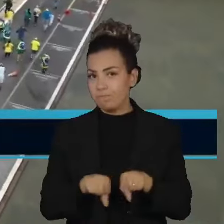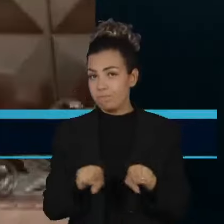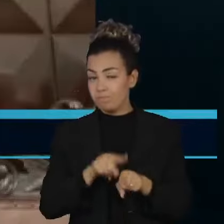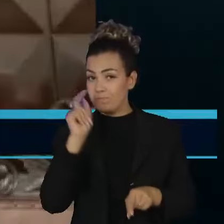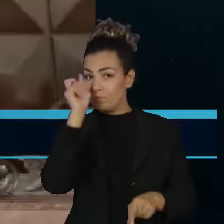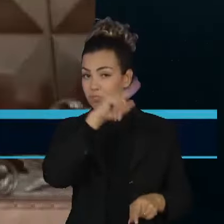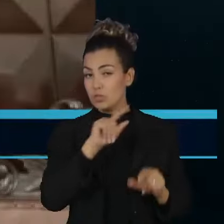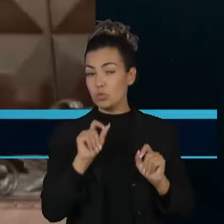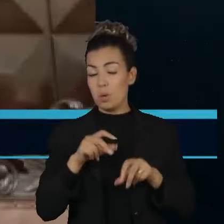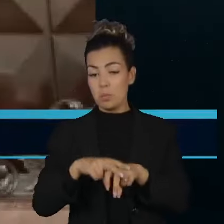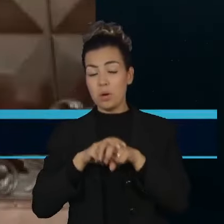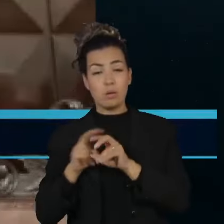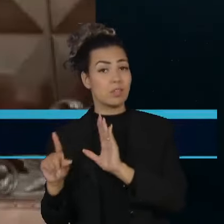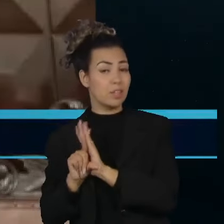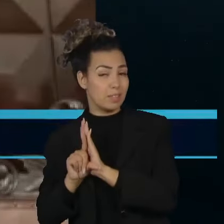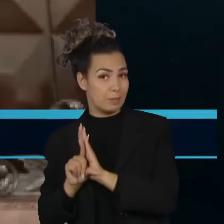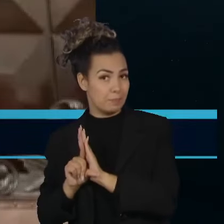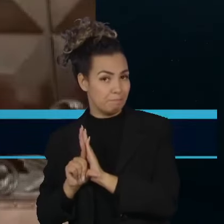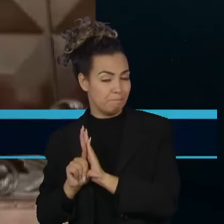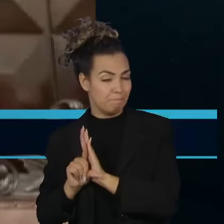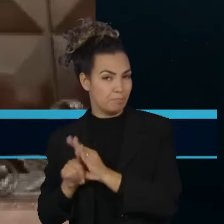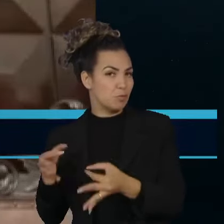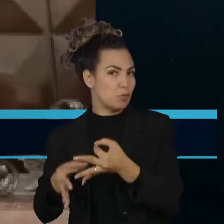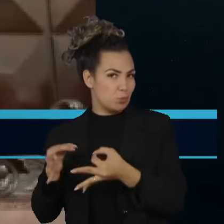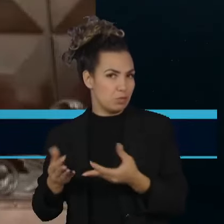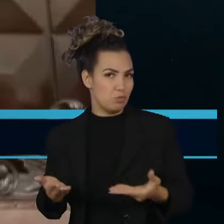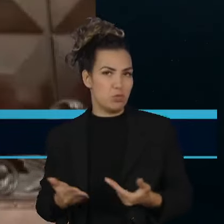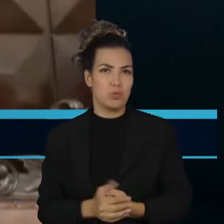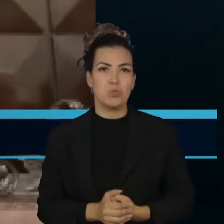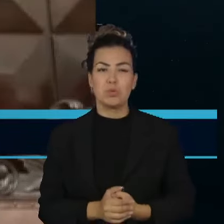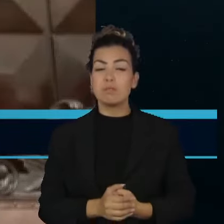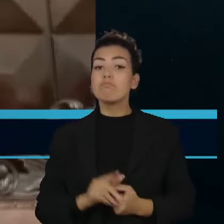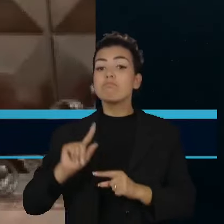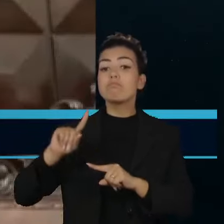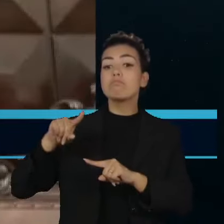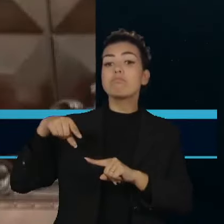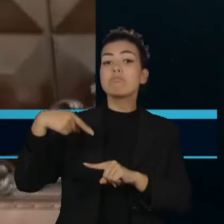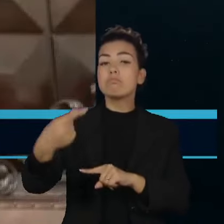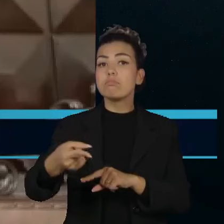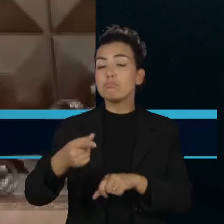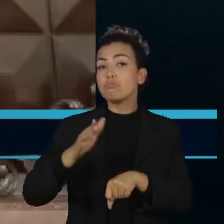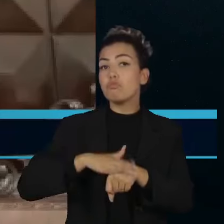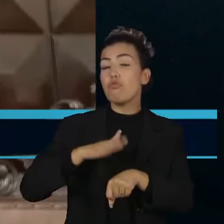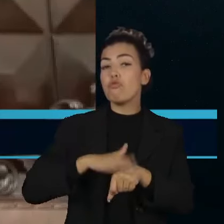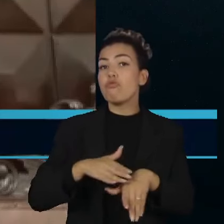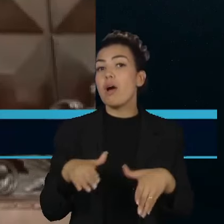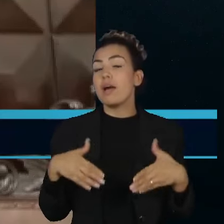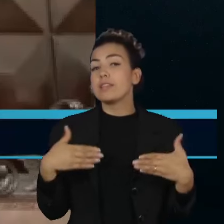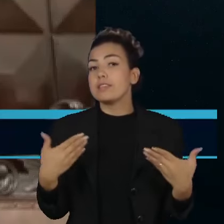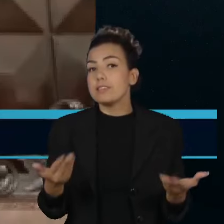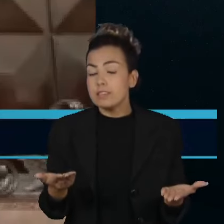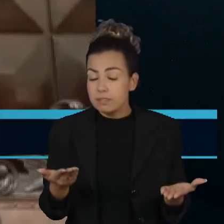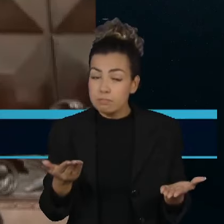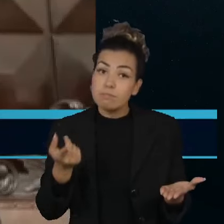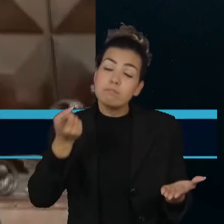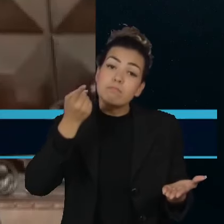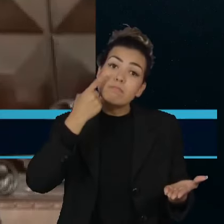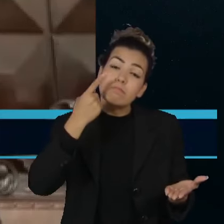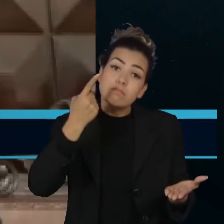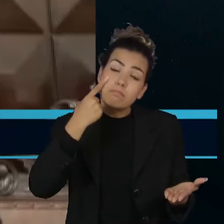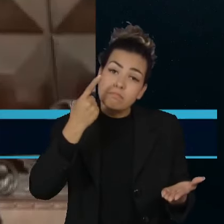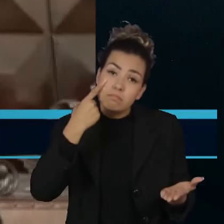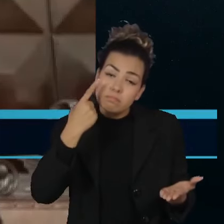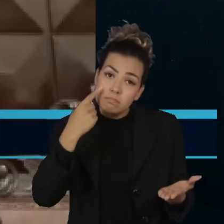jurídico. O que poderá ser feito numa fase posterior, eventualmente, aí sim o Supremo Tribunal